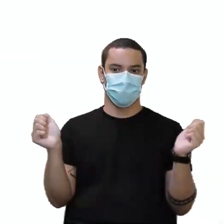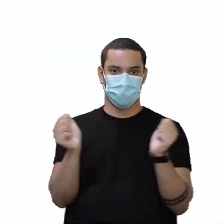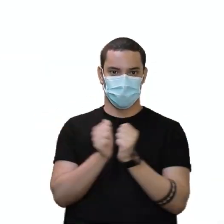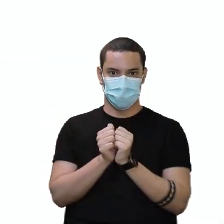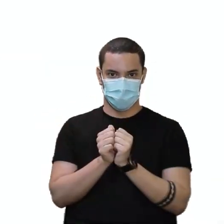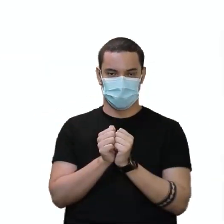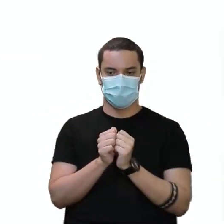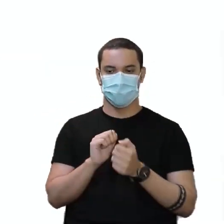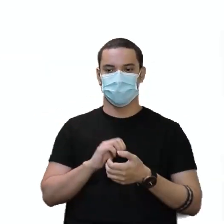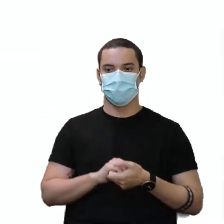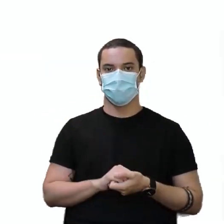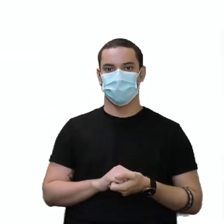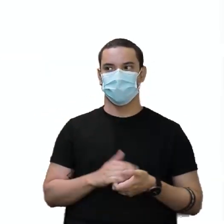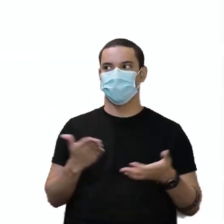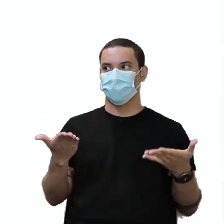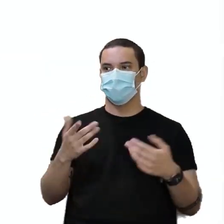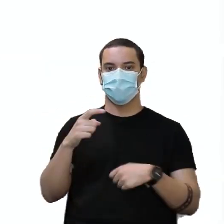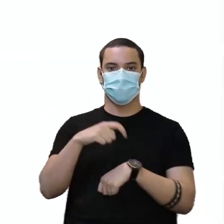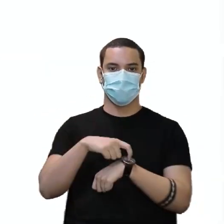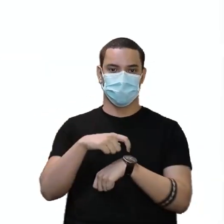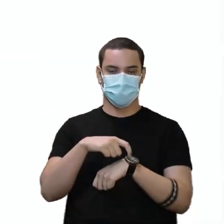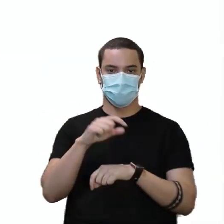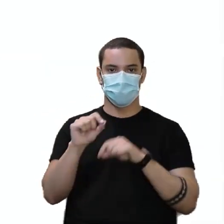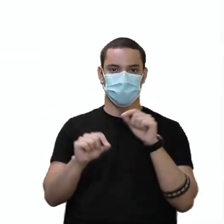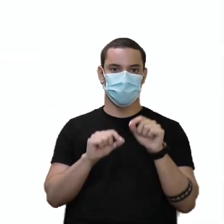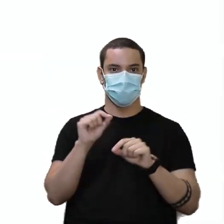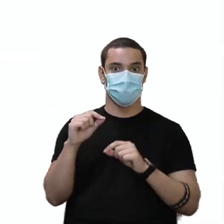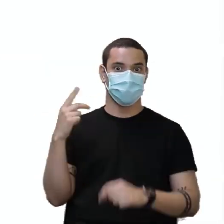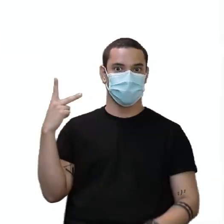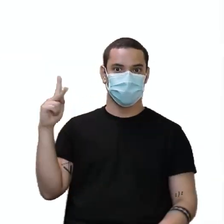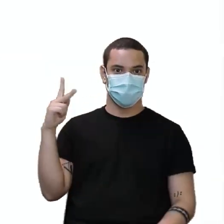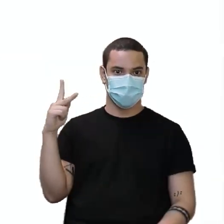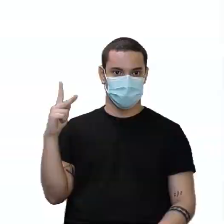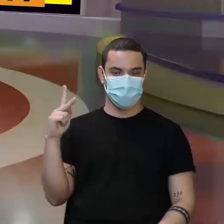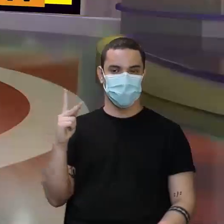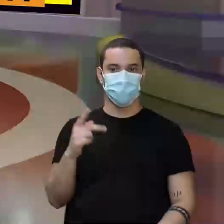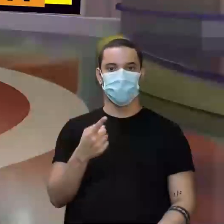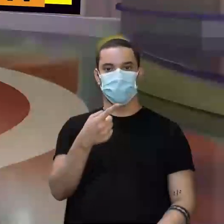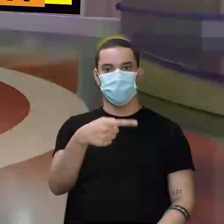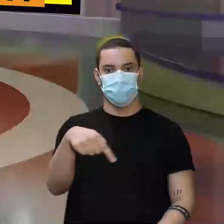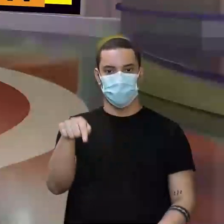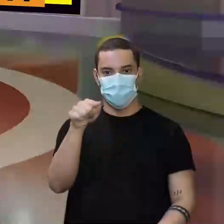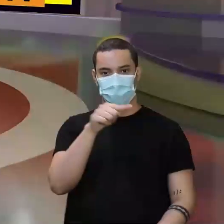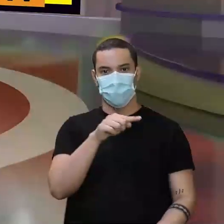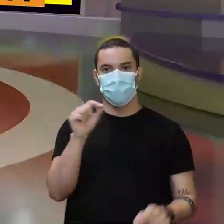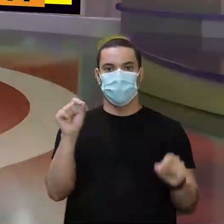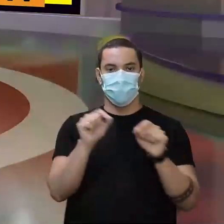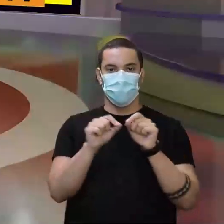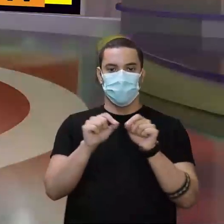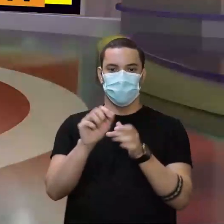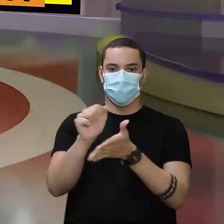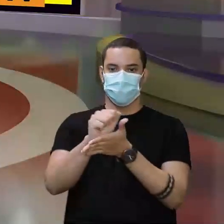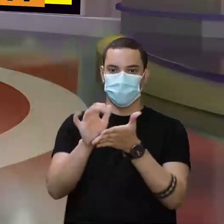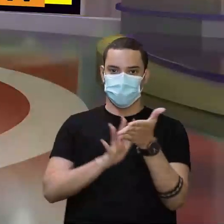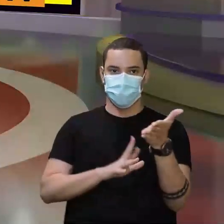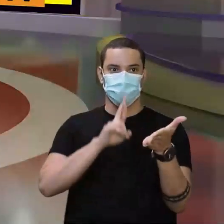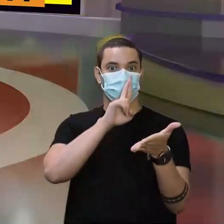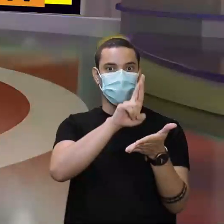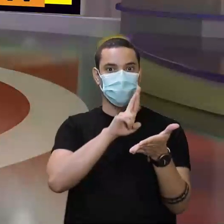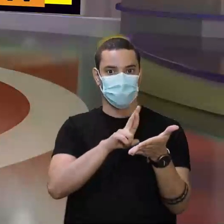E aí é o momento, chegou o momento dela, momento de vocês, o momento da atividade.